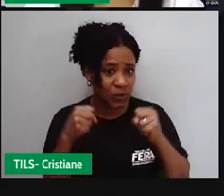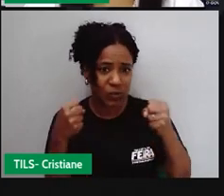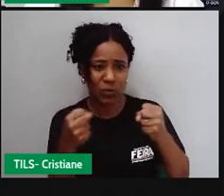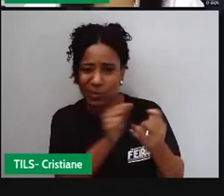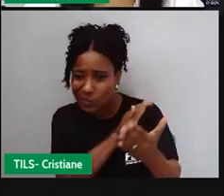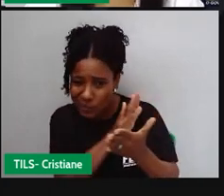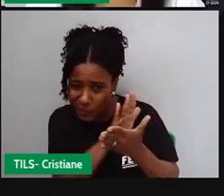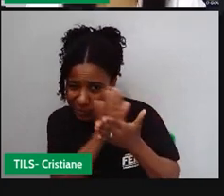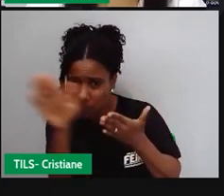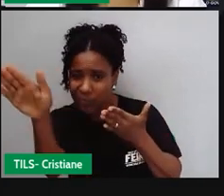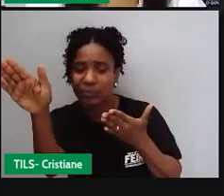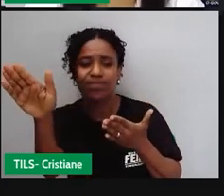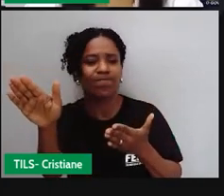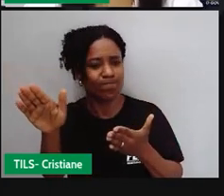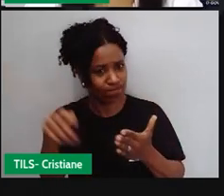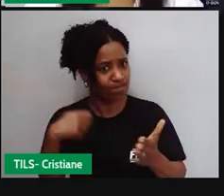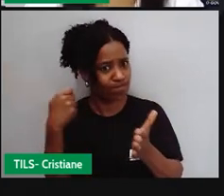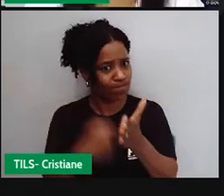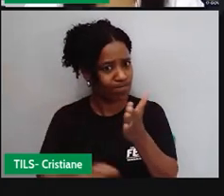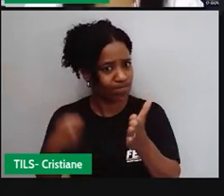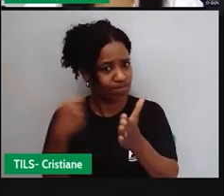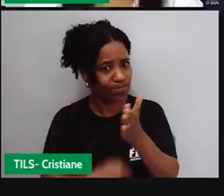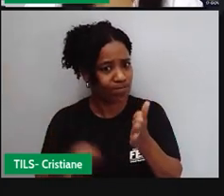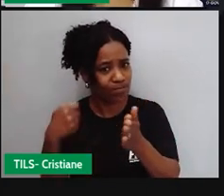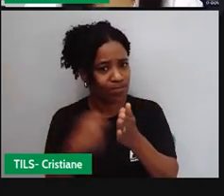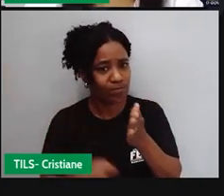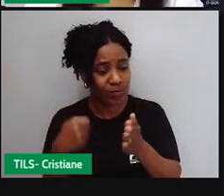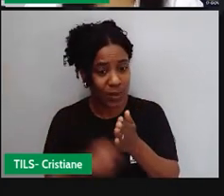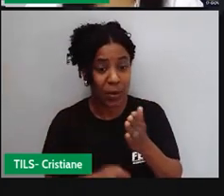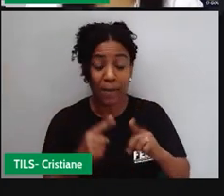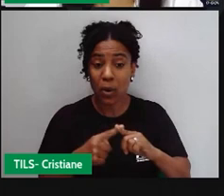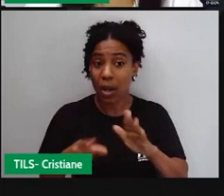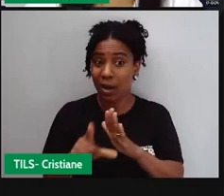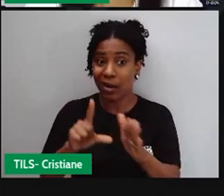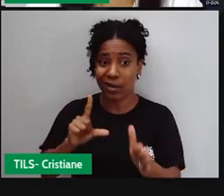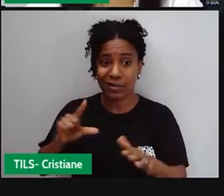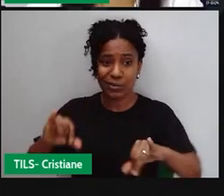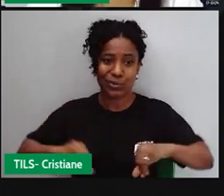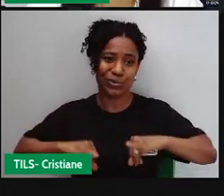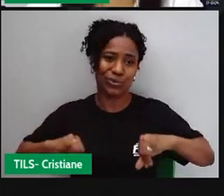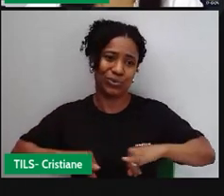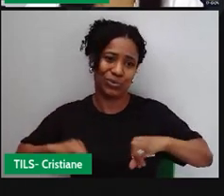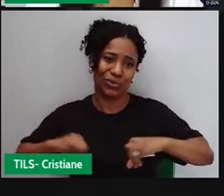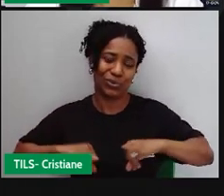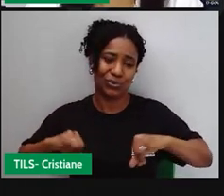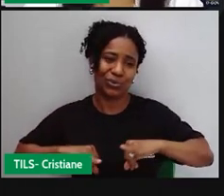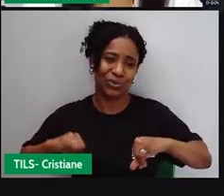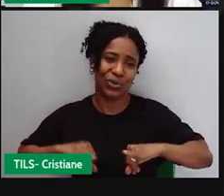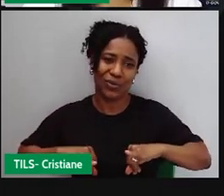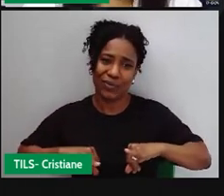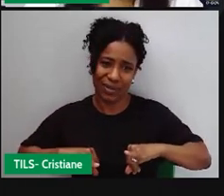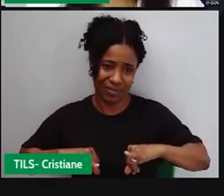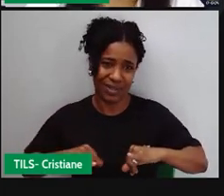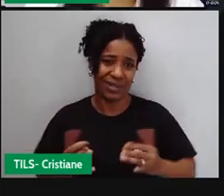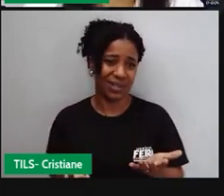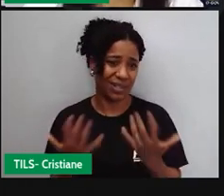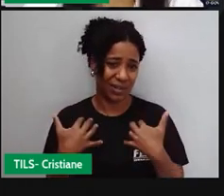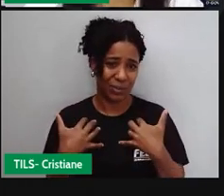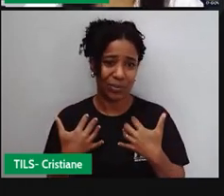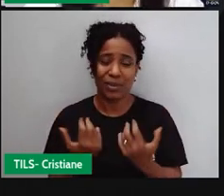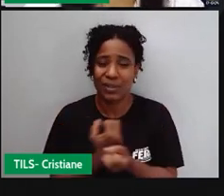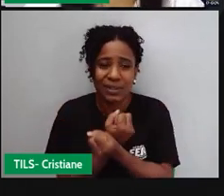Representa a resistência, porque eles estavam numa situação na qual eles não estavam por vontade própria.